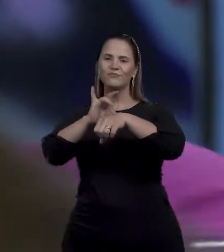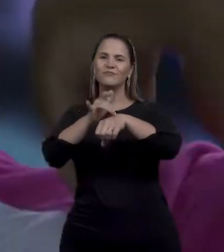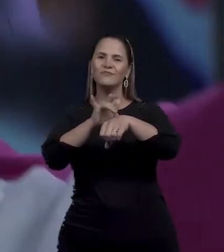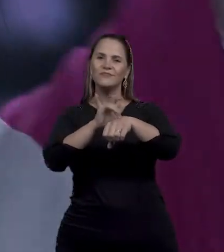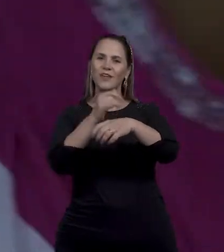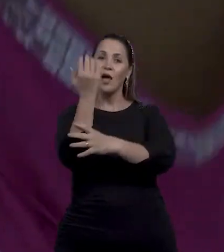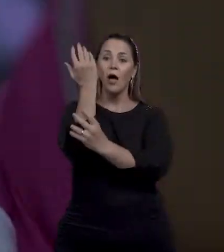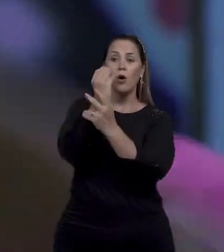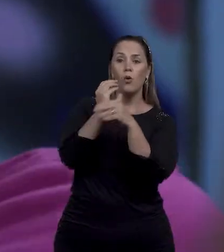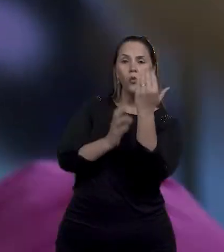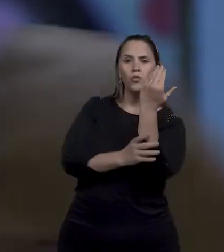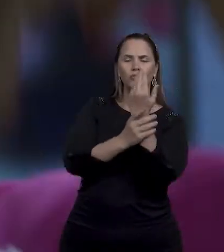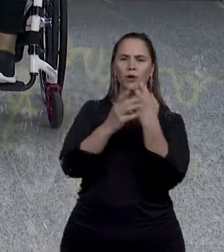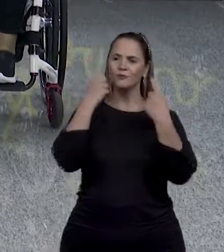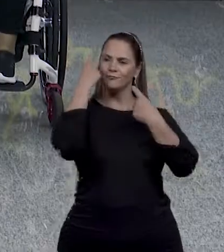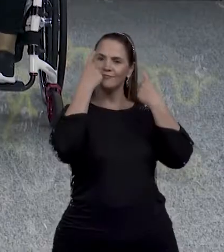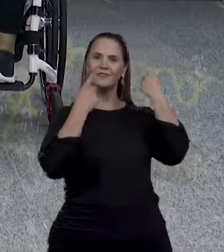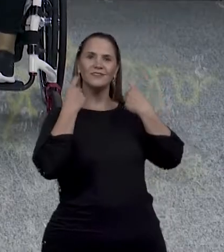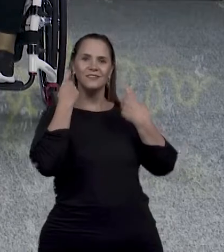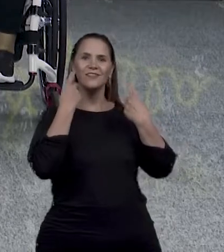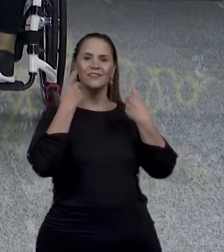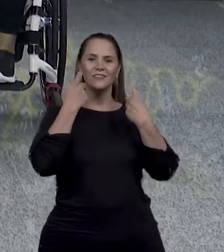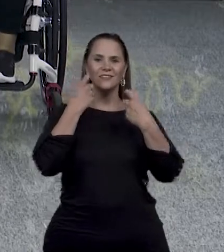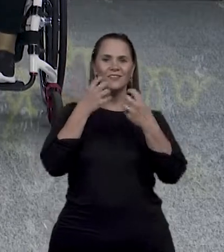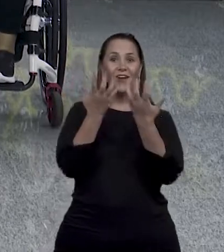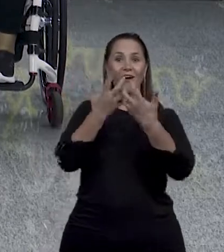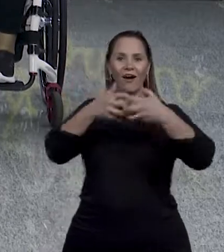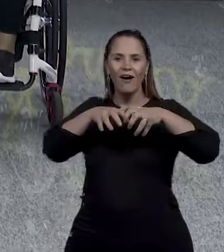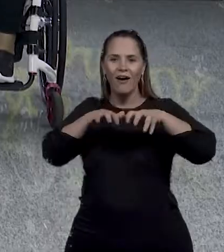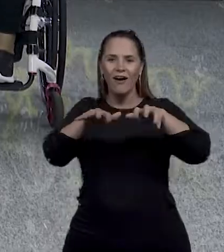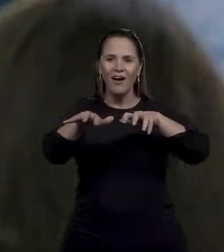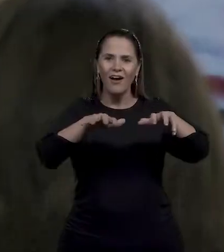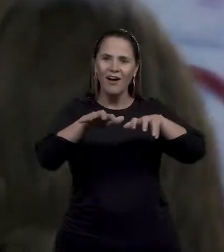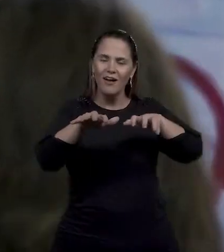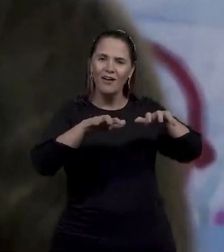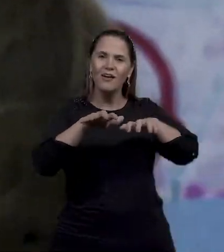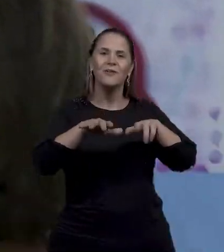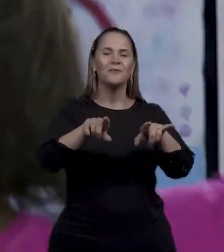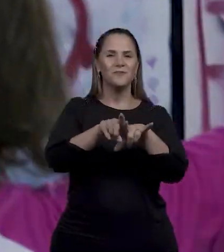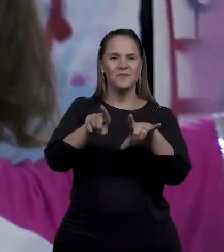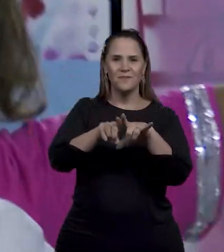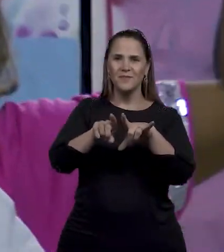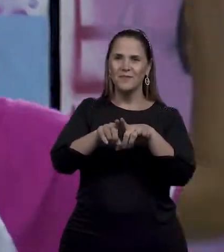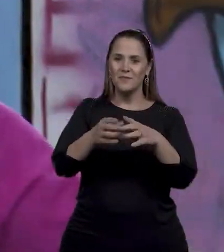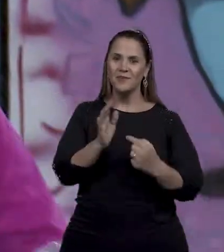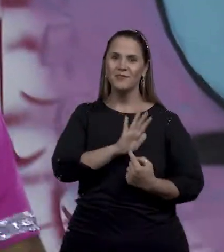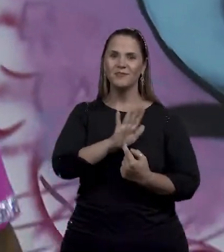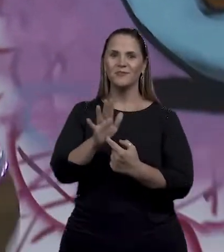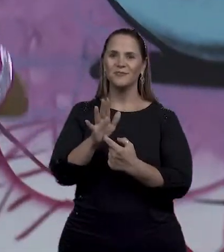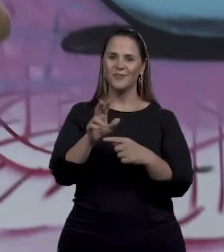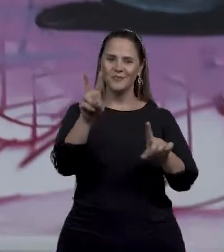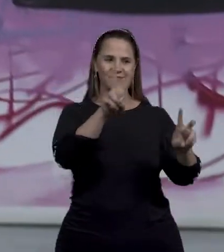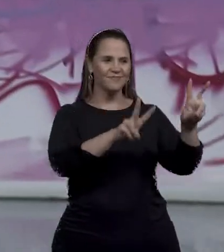braços, a expressão facial, a harmonia entre os movimentos dão o efeito visual.